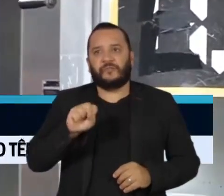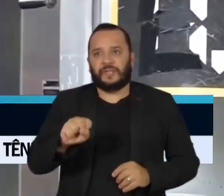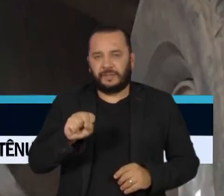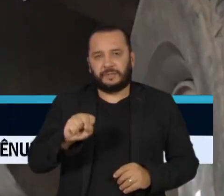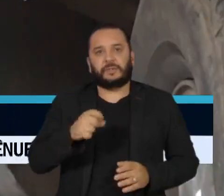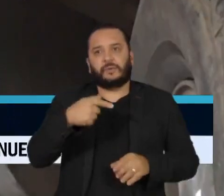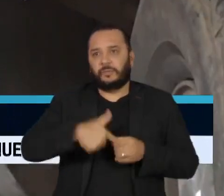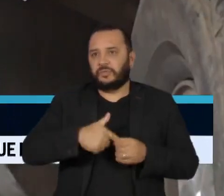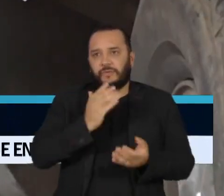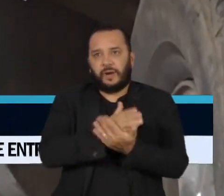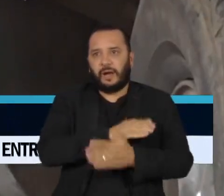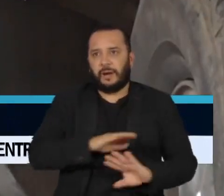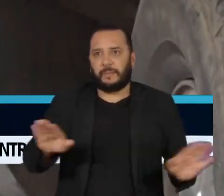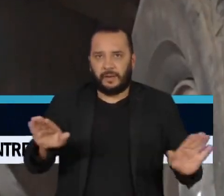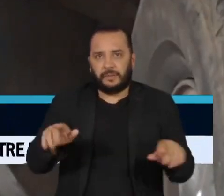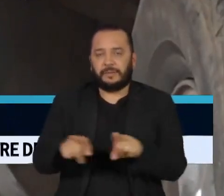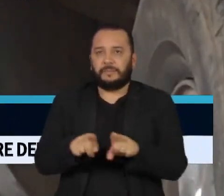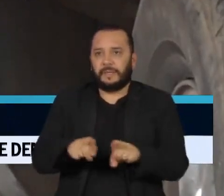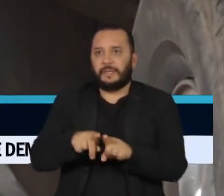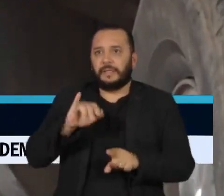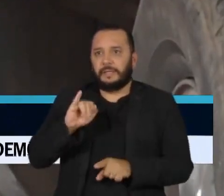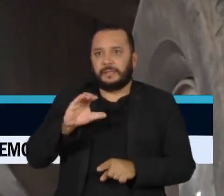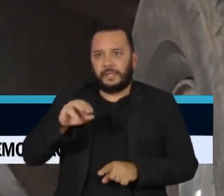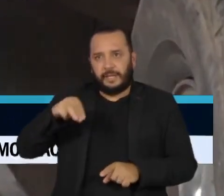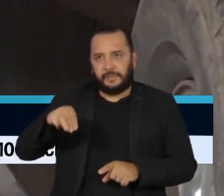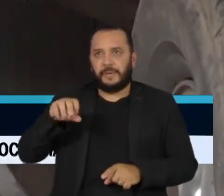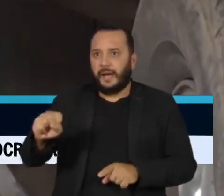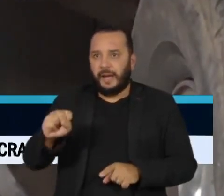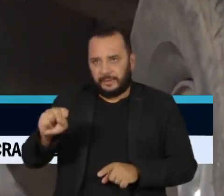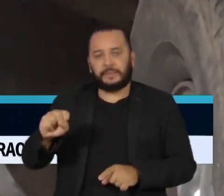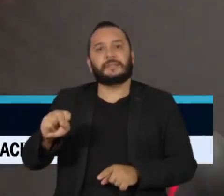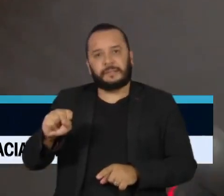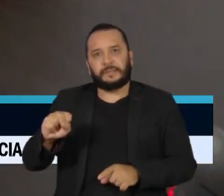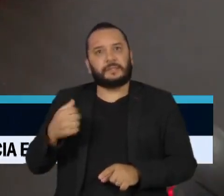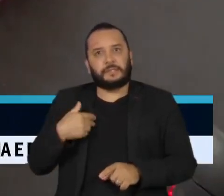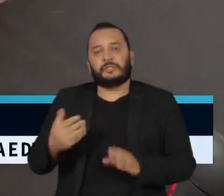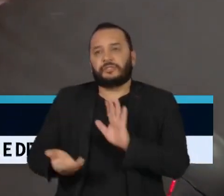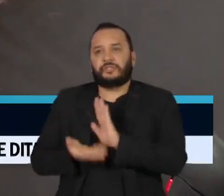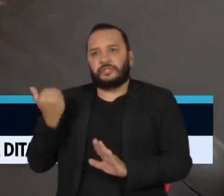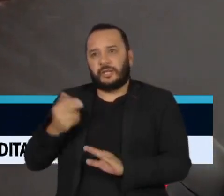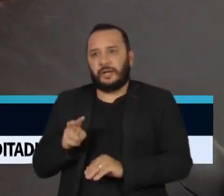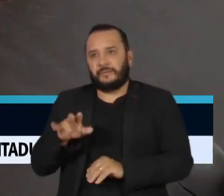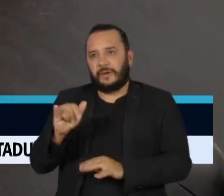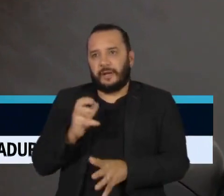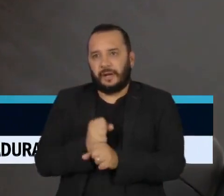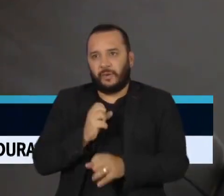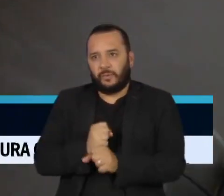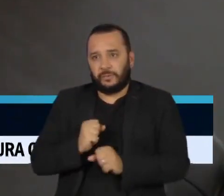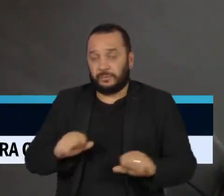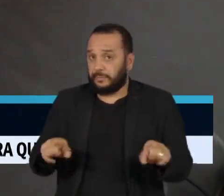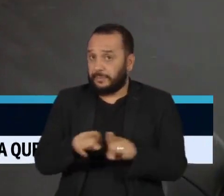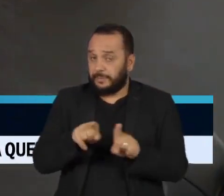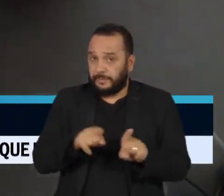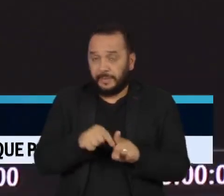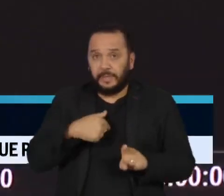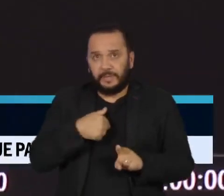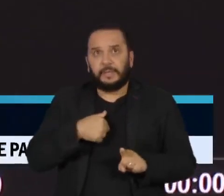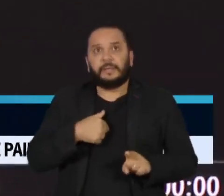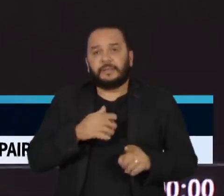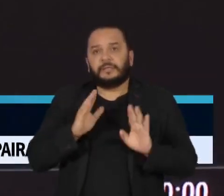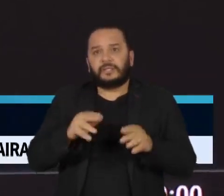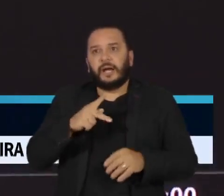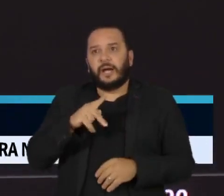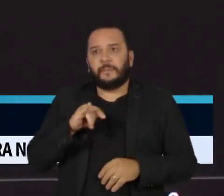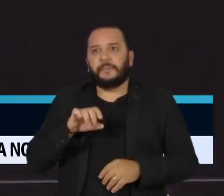retirar o ICMS da base de cálculo dos dois impostos. Também deve, por fim, as desonerações de